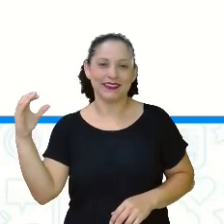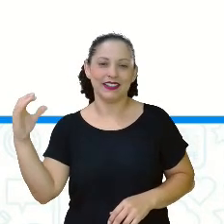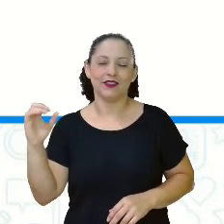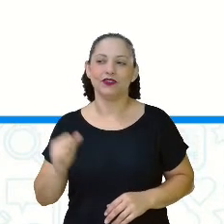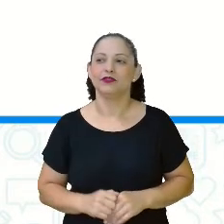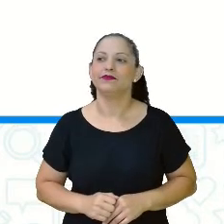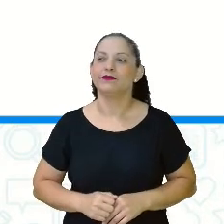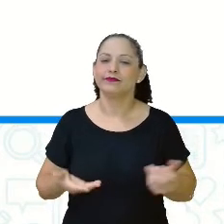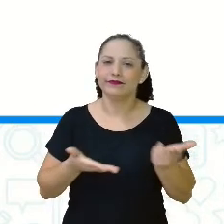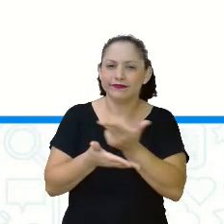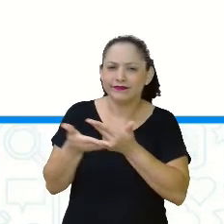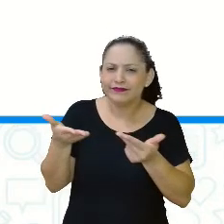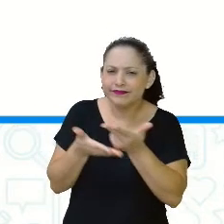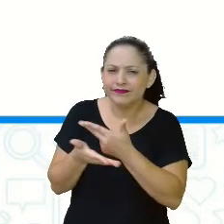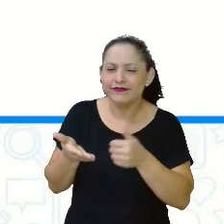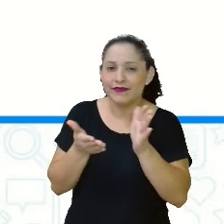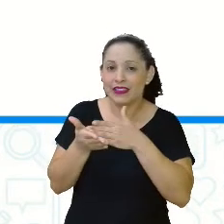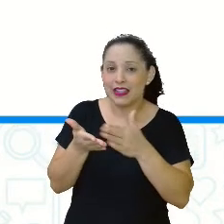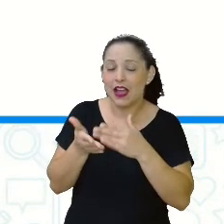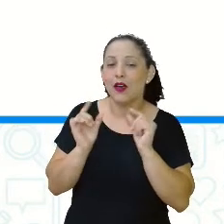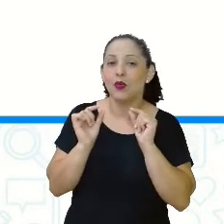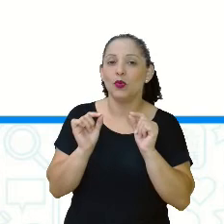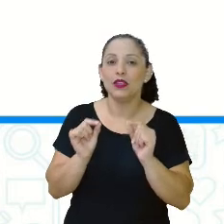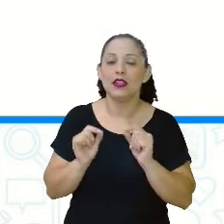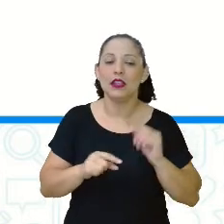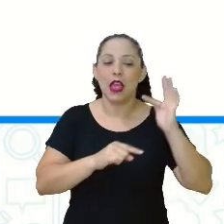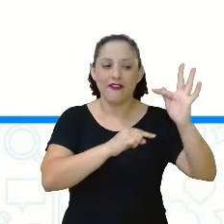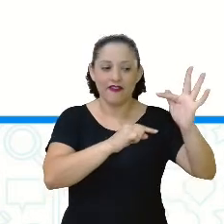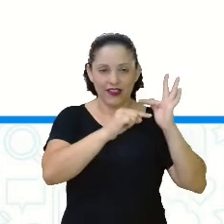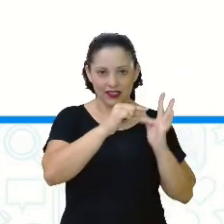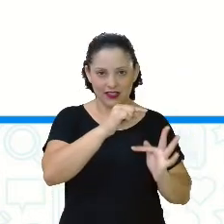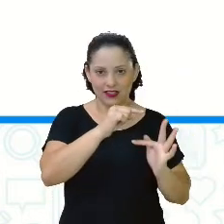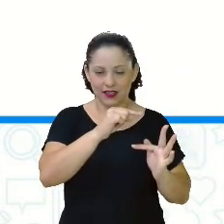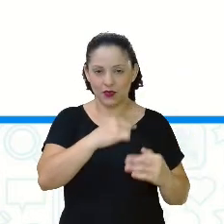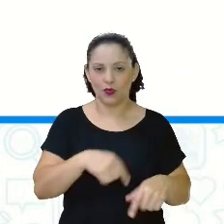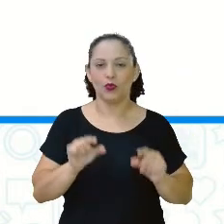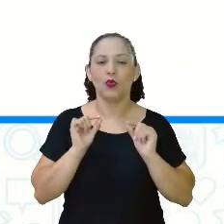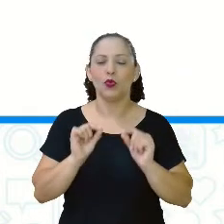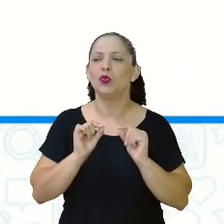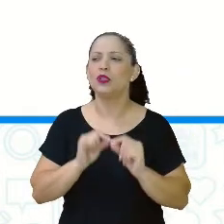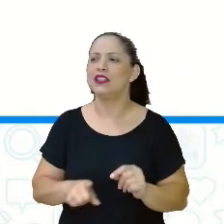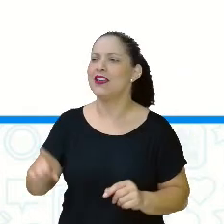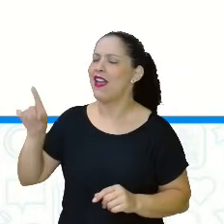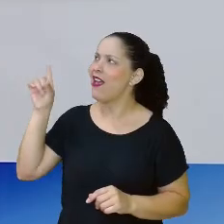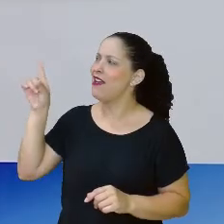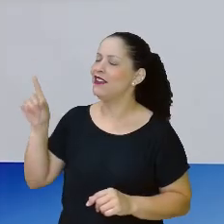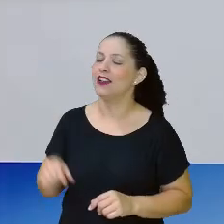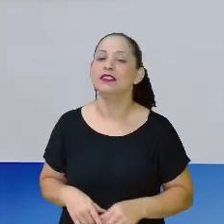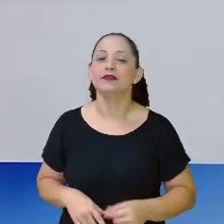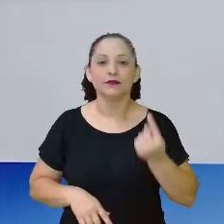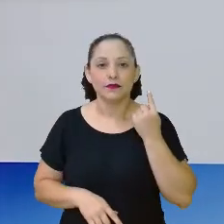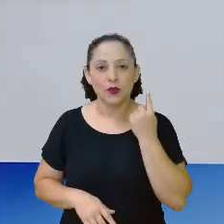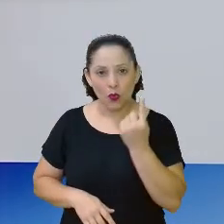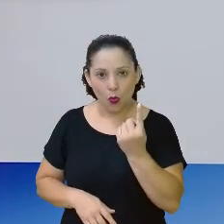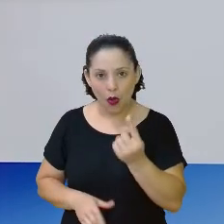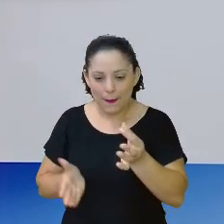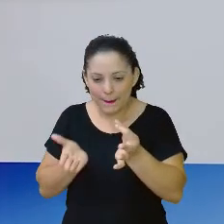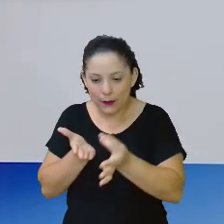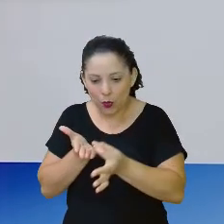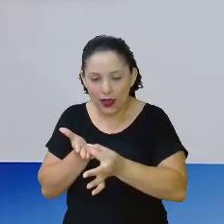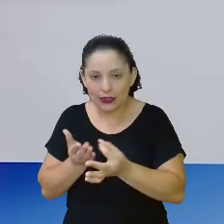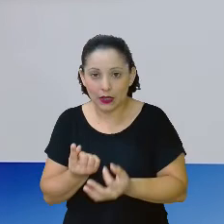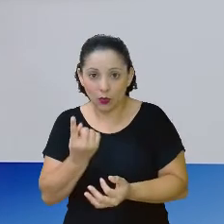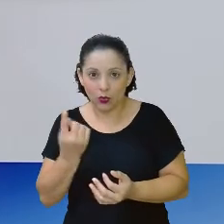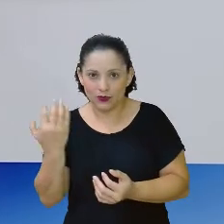decimal e também na fracionária fração. Um centésimo do real é uma moedinha de um centavo